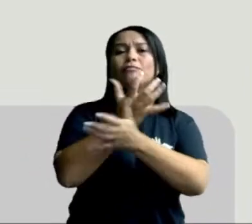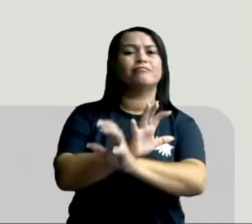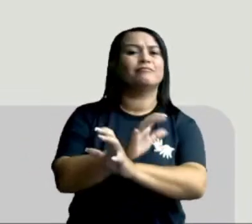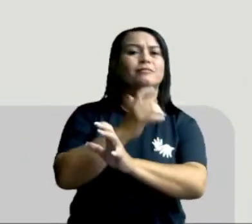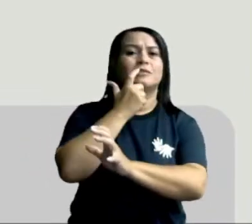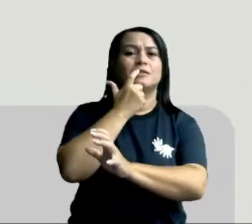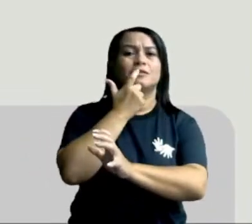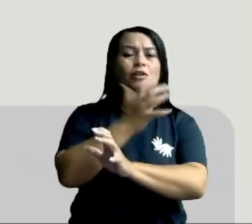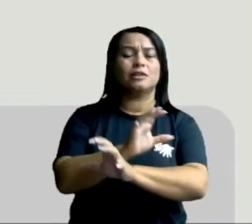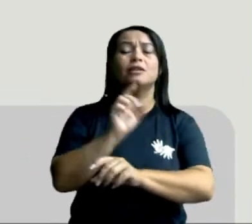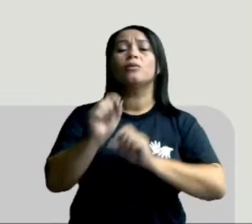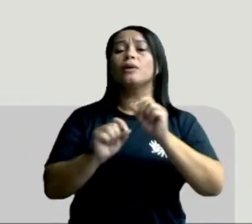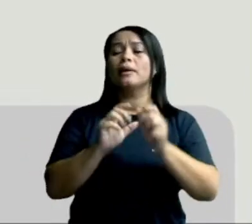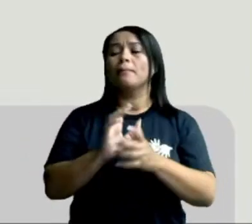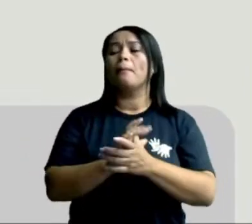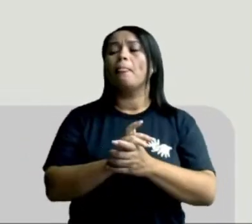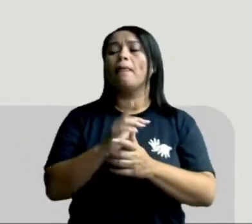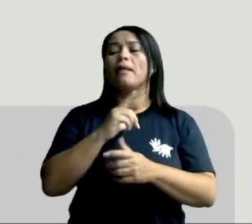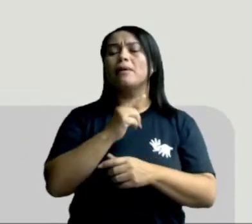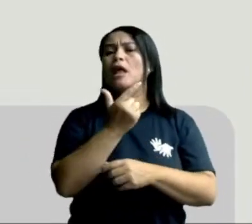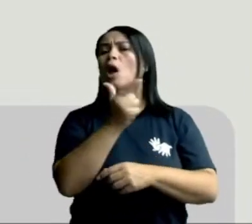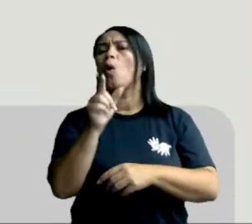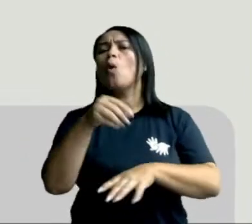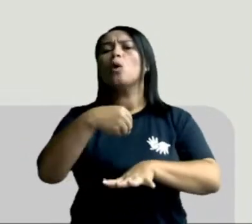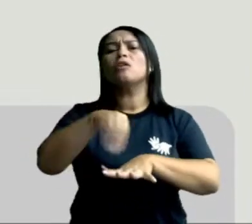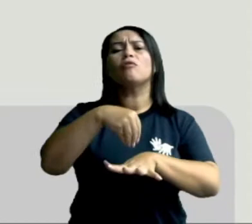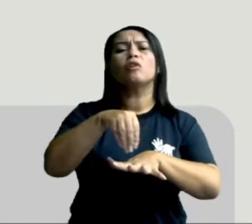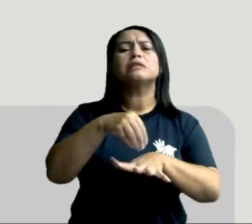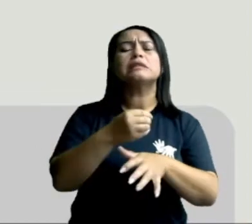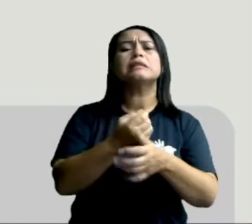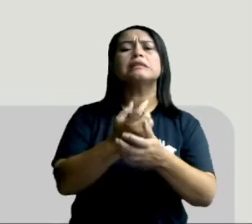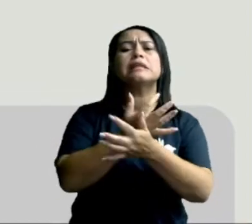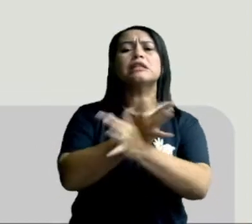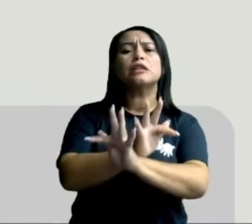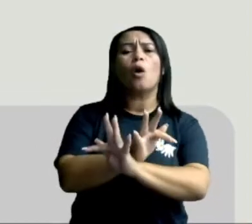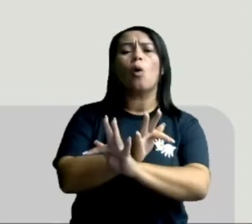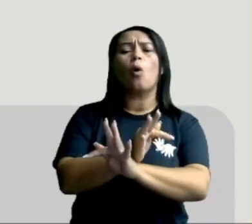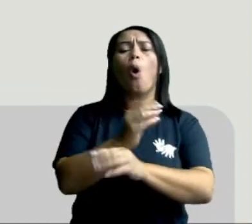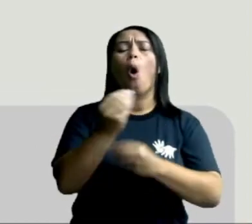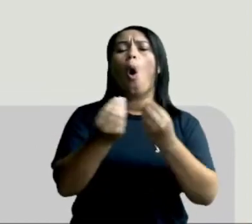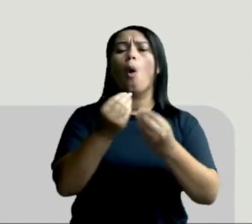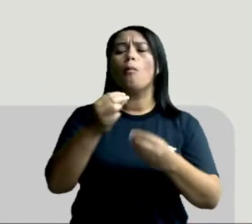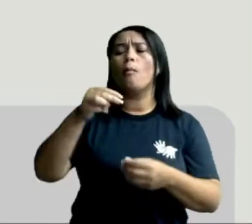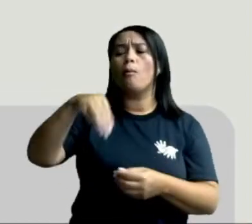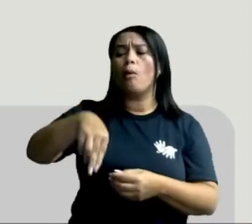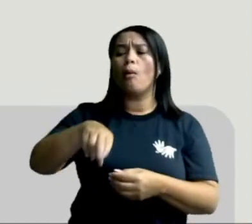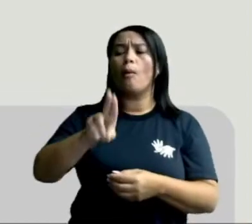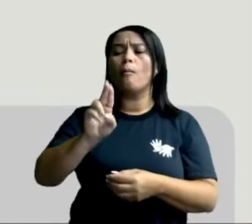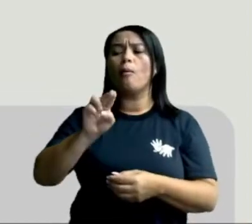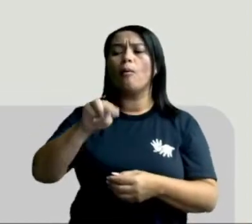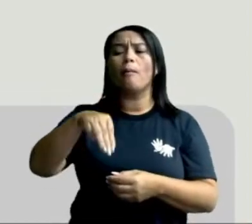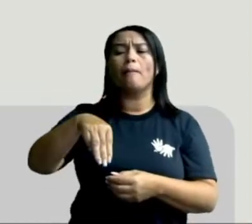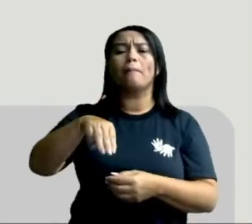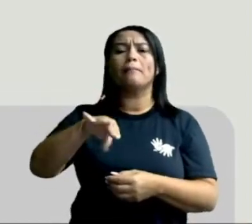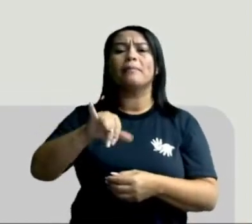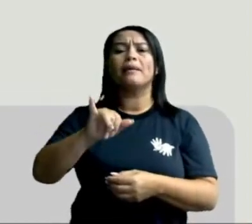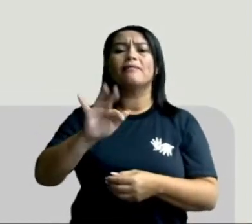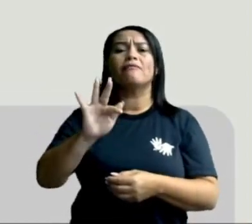Uma outra forma também de fossilização é a fossilização por mumificação, que pode acontecer